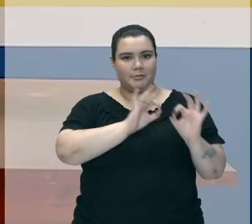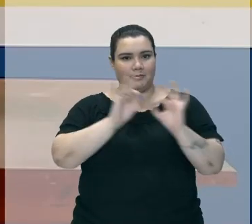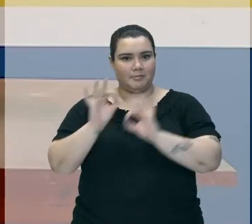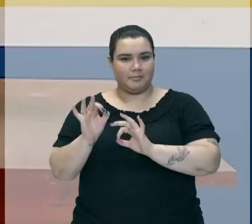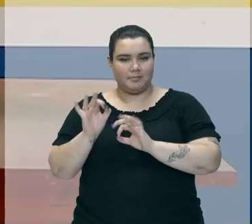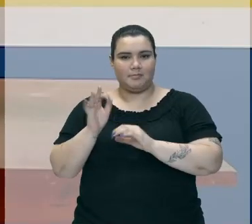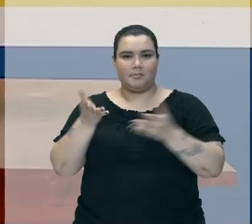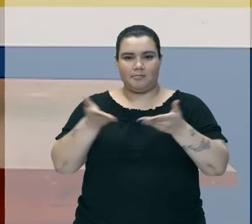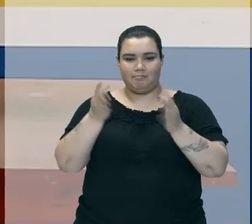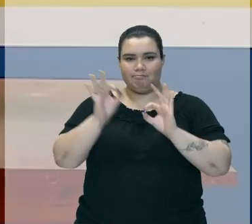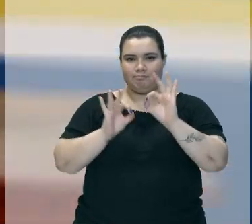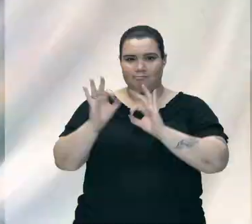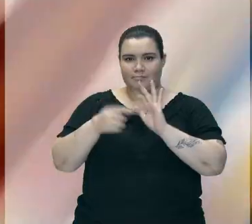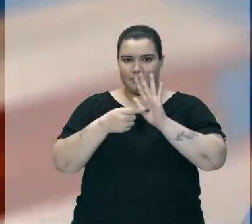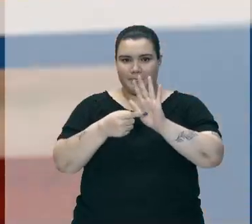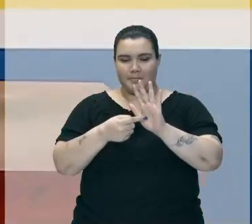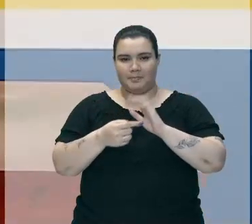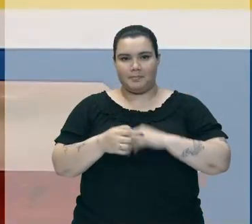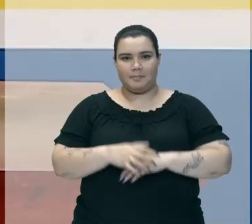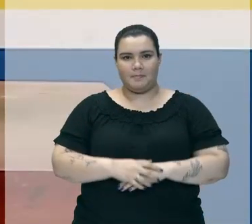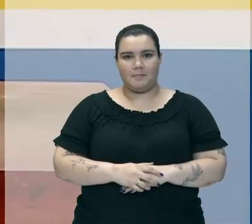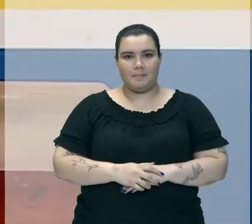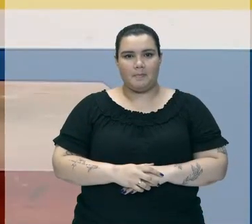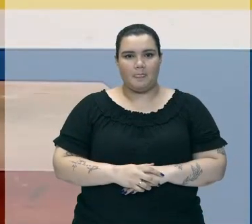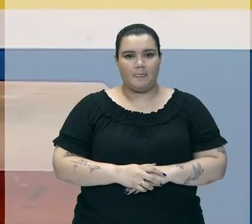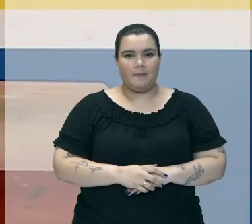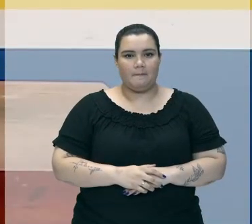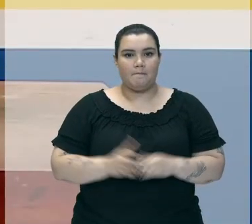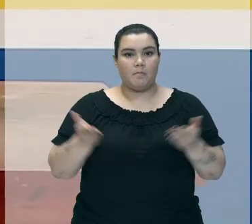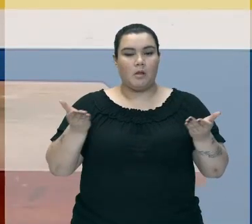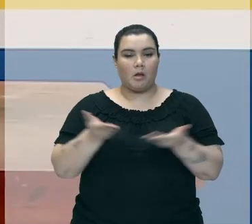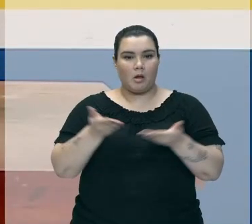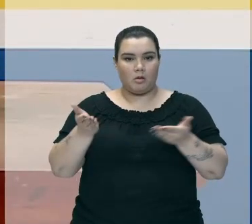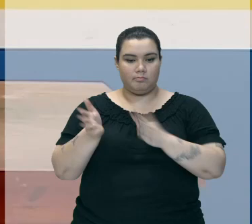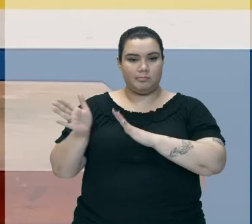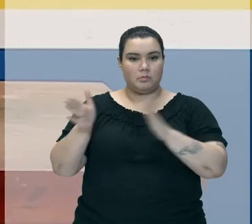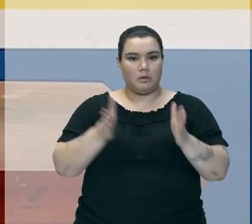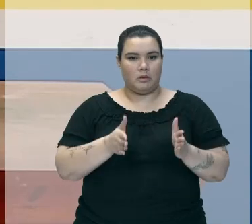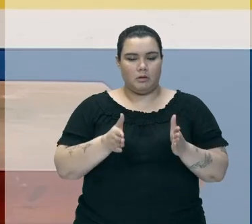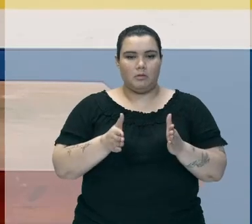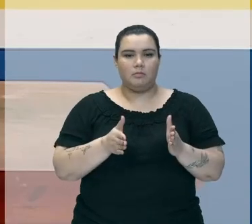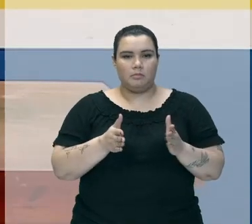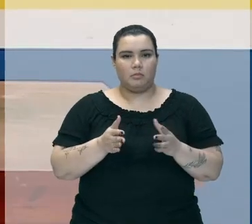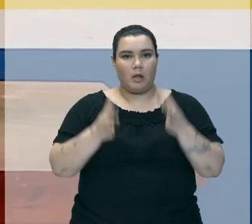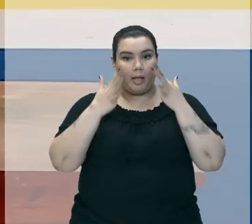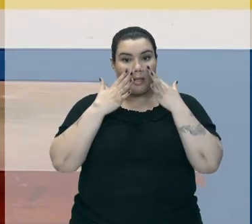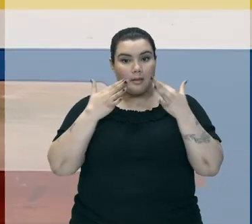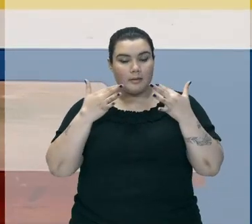Daqui A Pouco Nós Vamos Ver Essa Reação Acontecendo Agora Nós Vamos Para Segunda Parte Então Preste